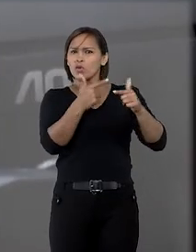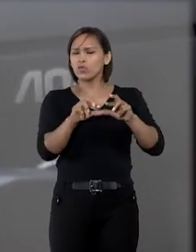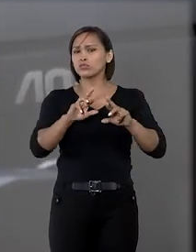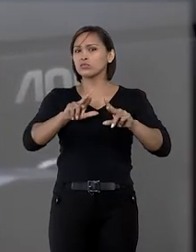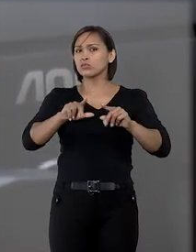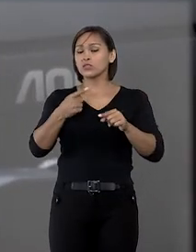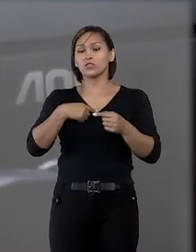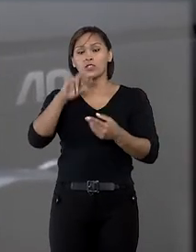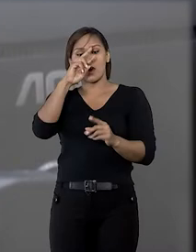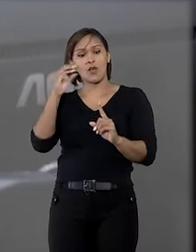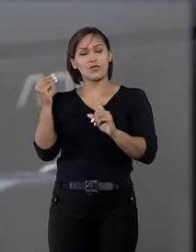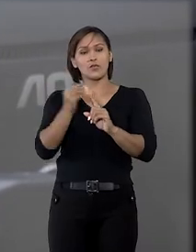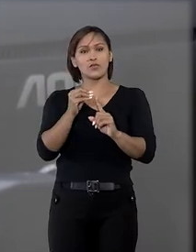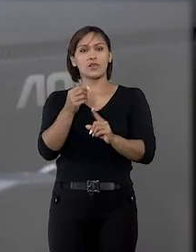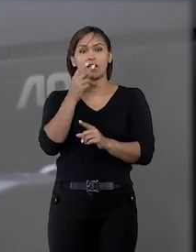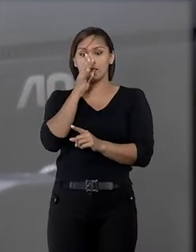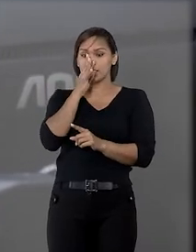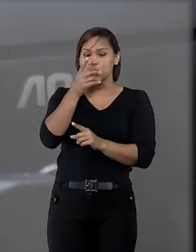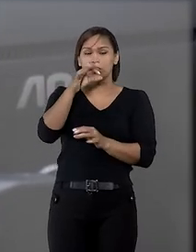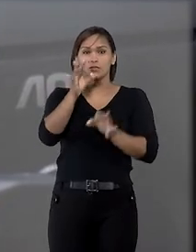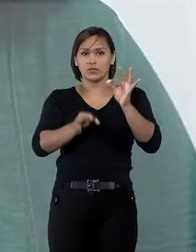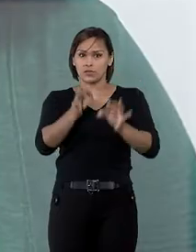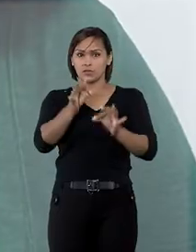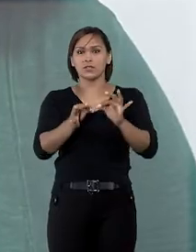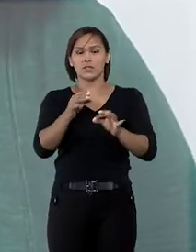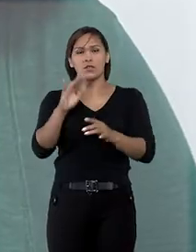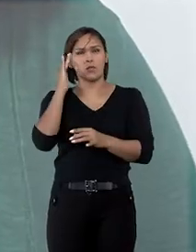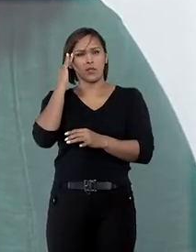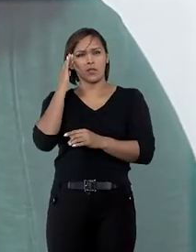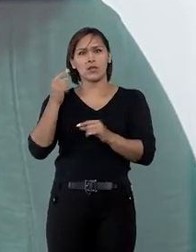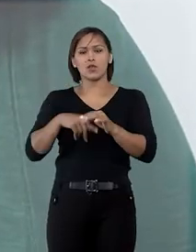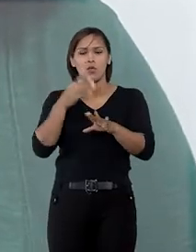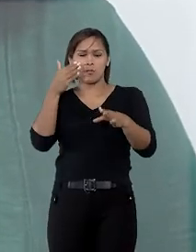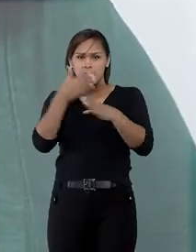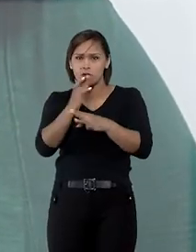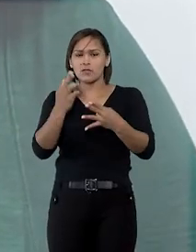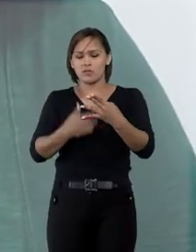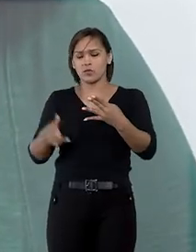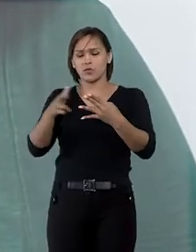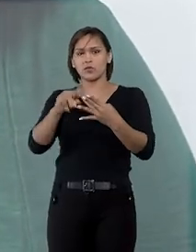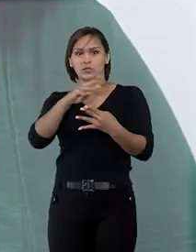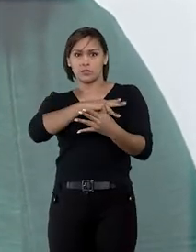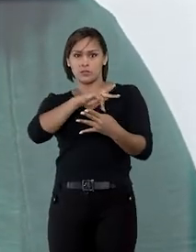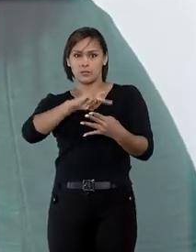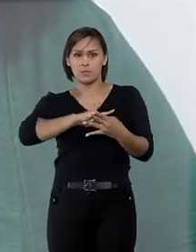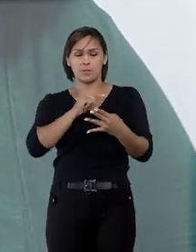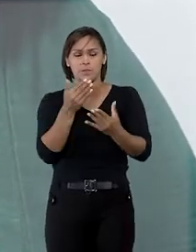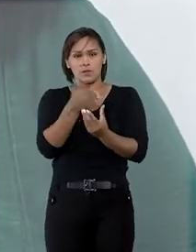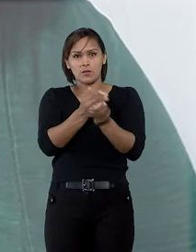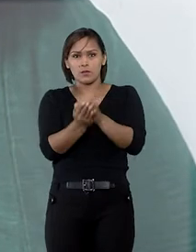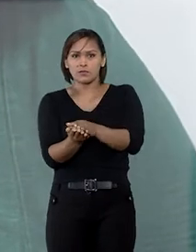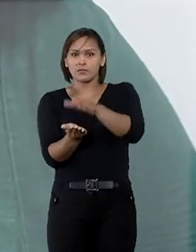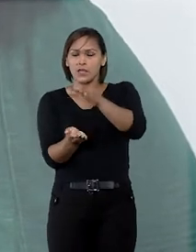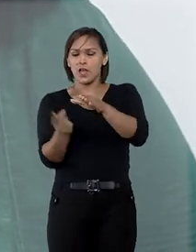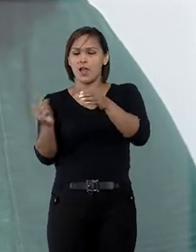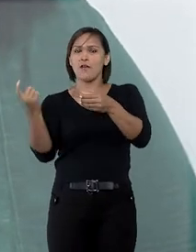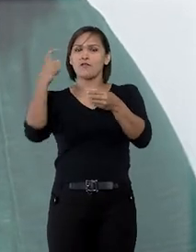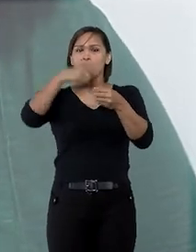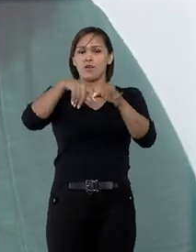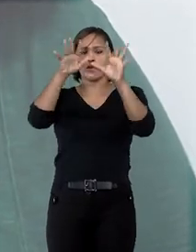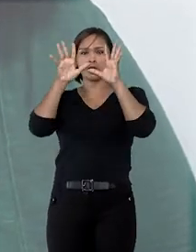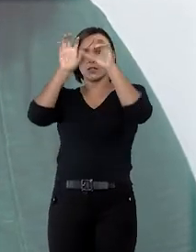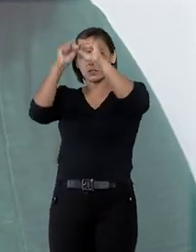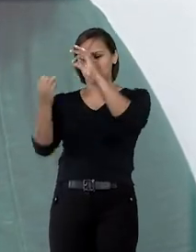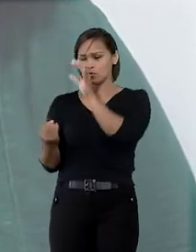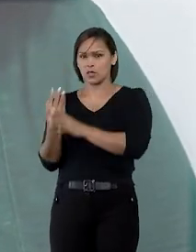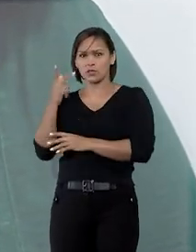que o veredito reflete a íntima convicção dos jurados. Com o provimento dos recursos do Ministério Público, os autos devem retornar ao